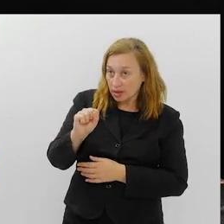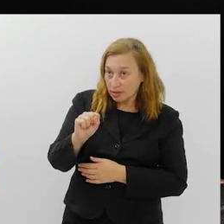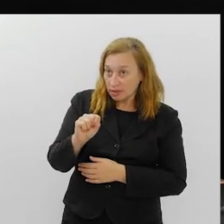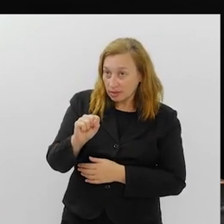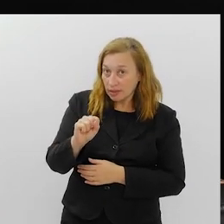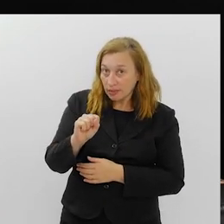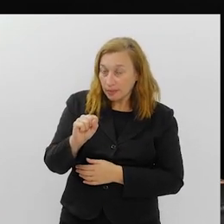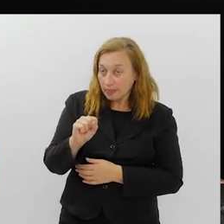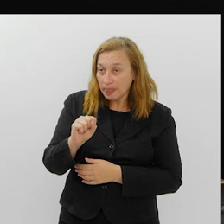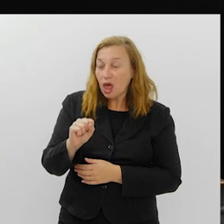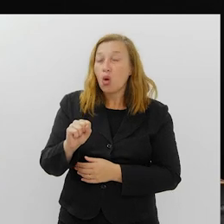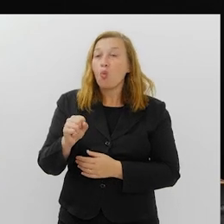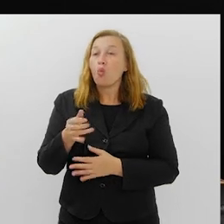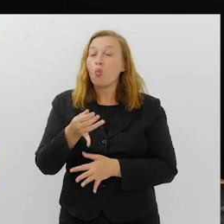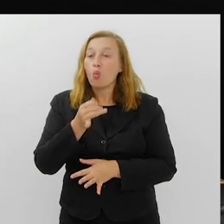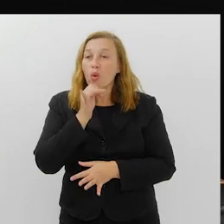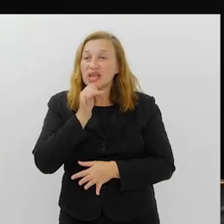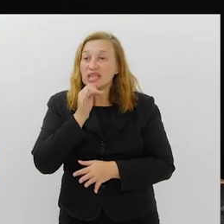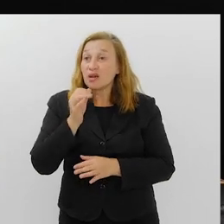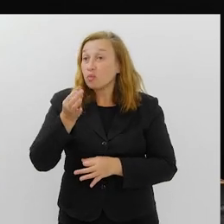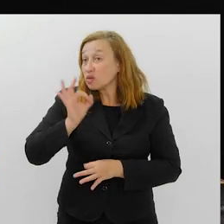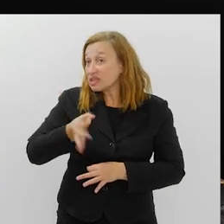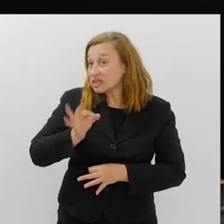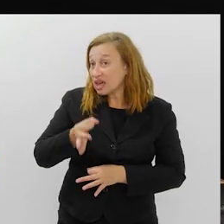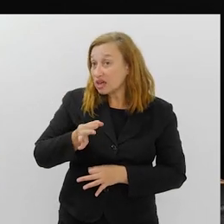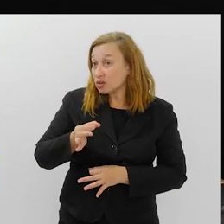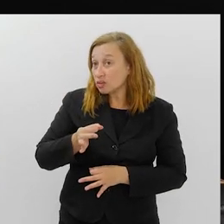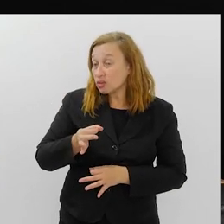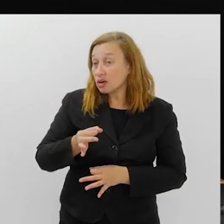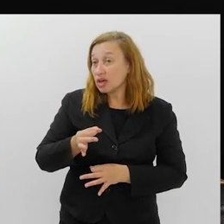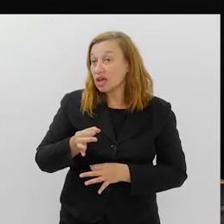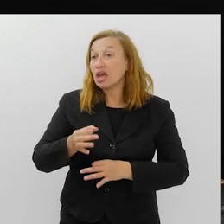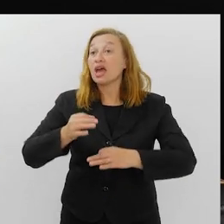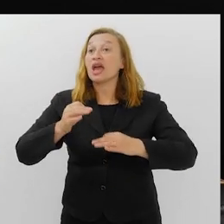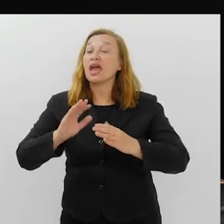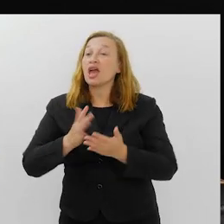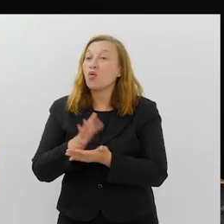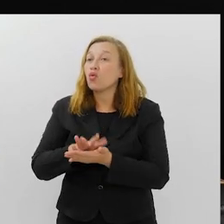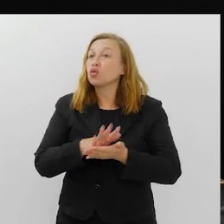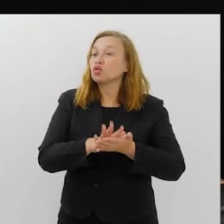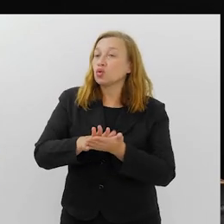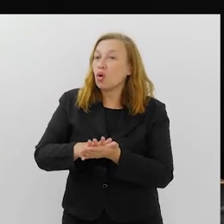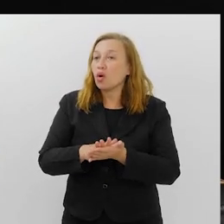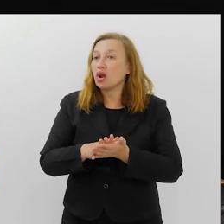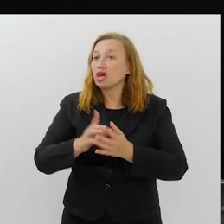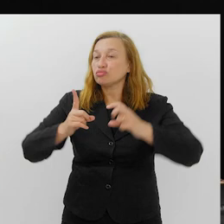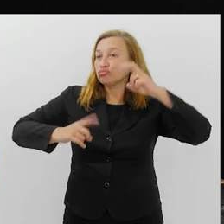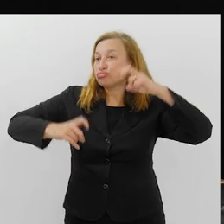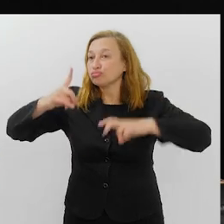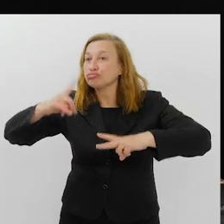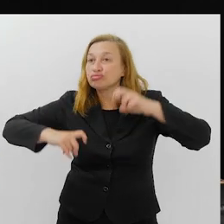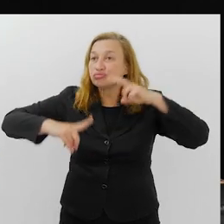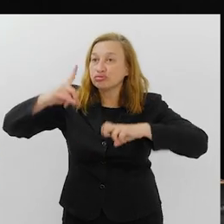um exemplo claríssimo disso é a Grande Rio, onde os meninos foram buscar a